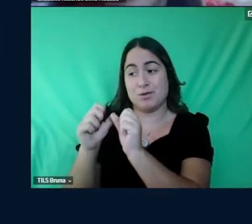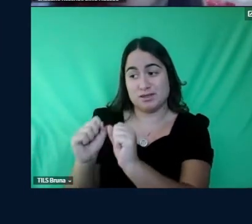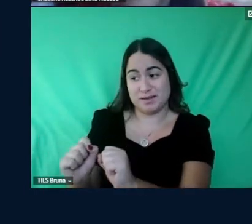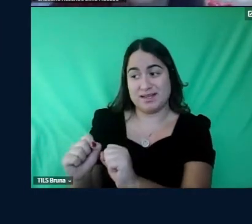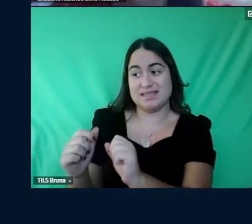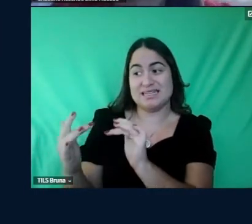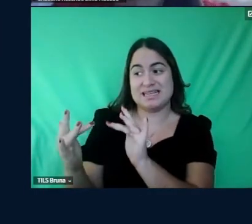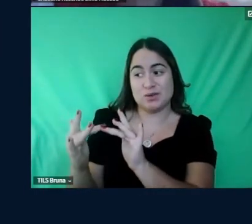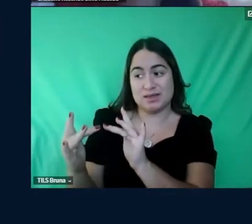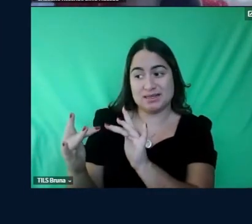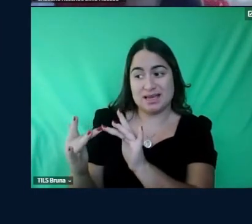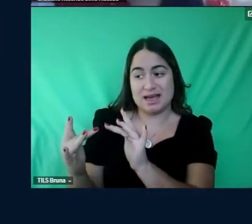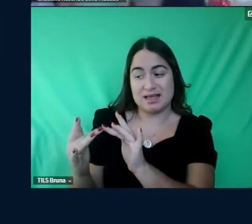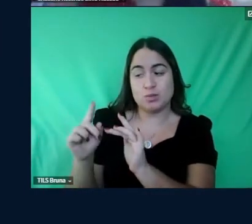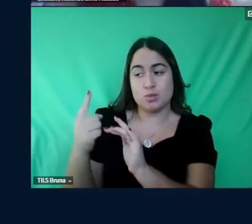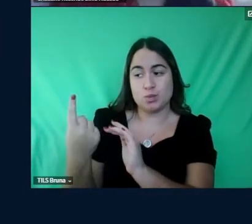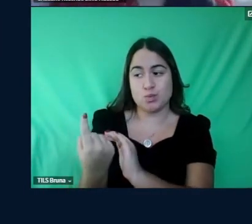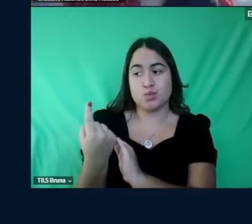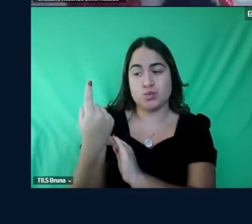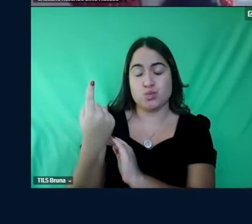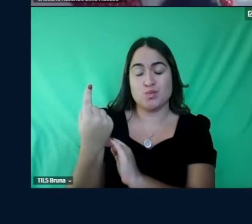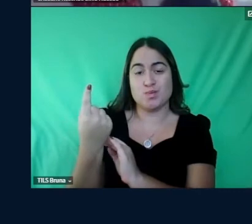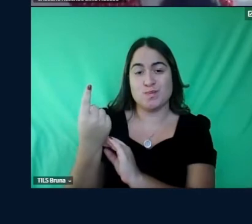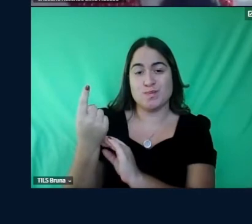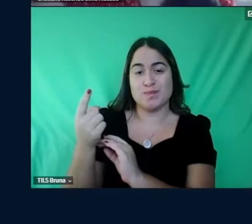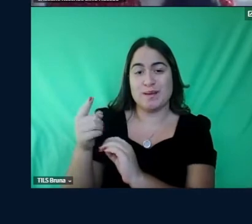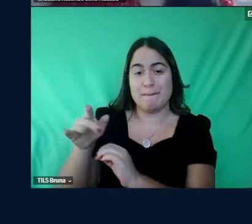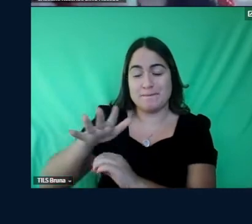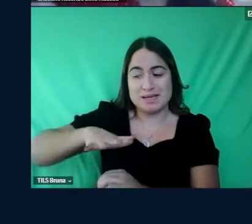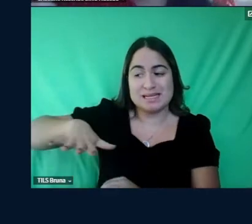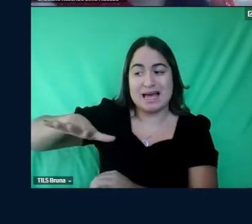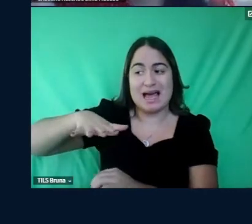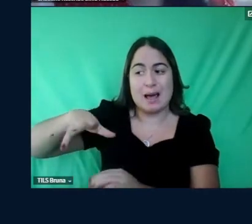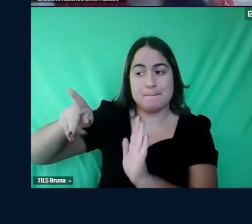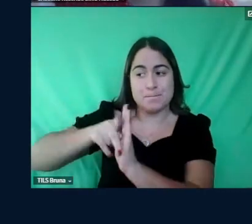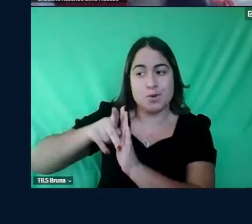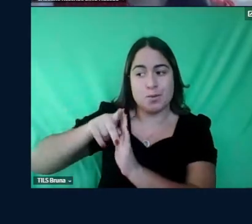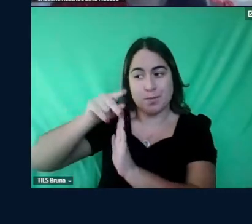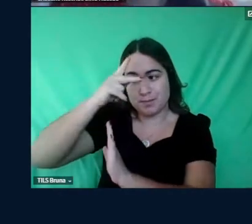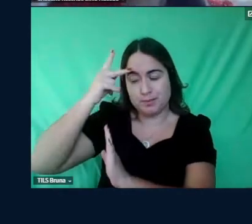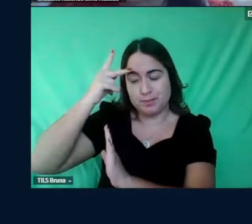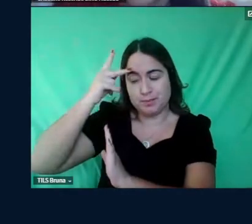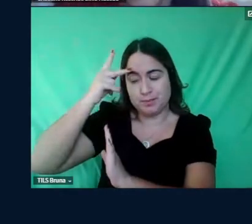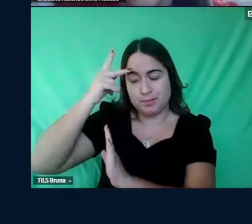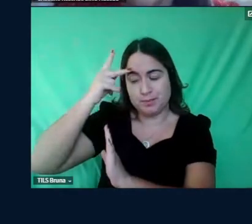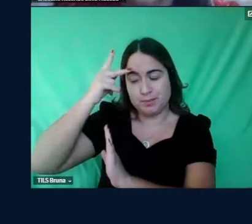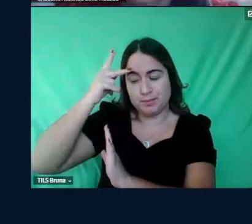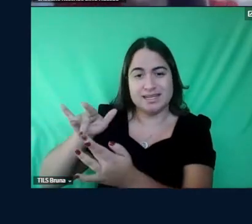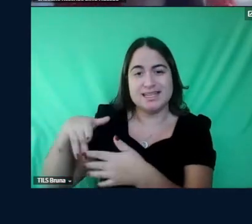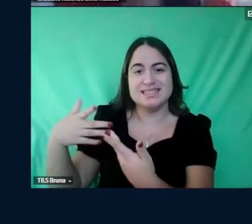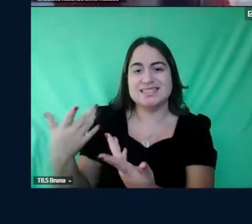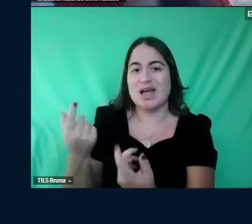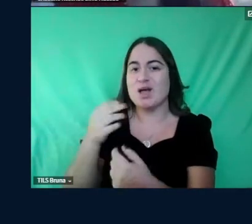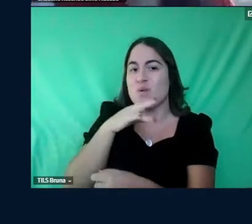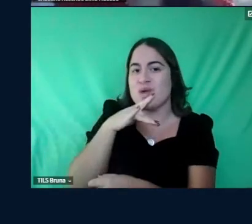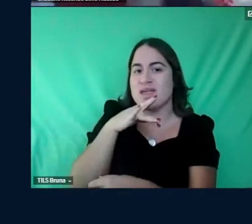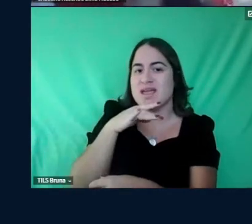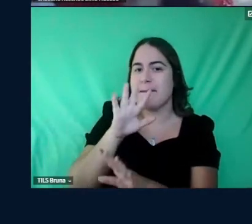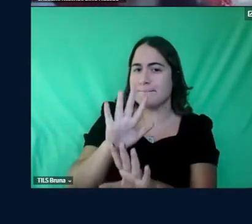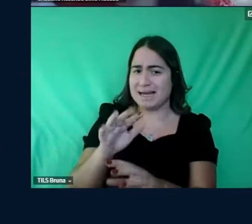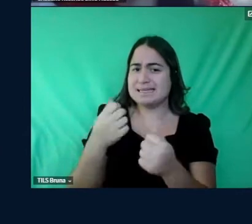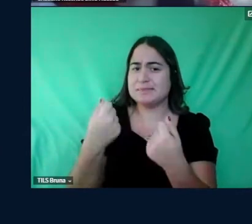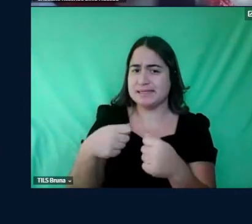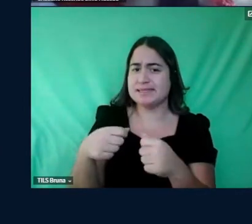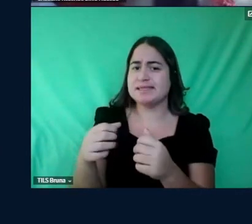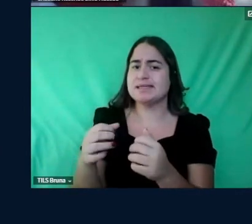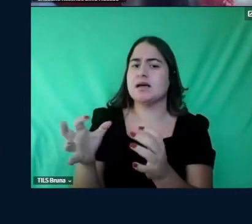então a gente não está dizendo que isso é ruim a gente está dizendo que a gente precisa de maior integração entre as equipes porque aquele professor que está